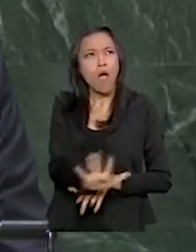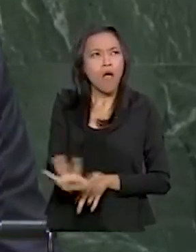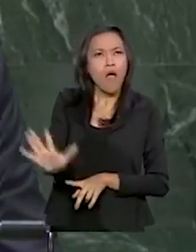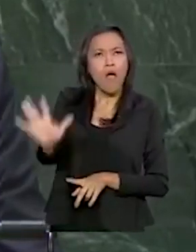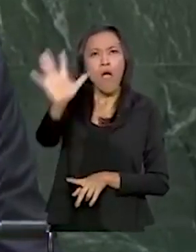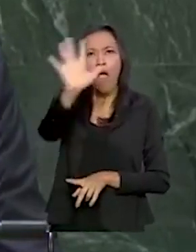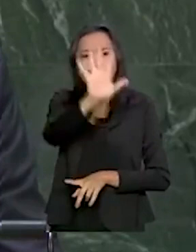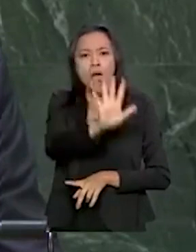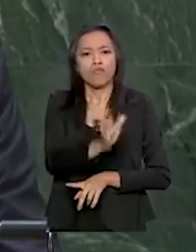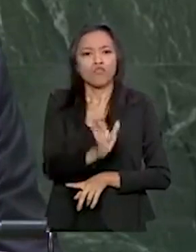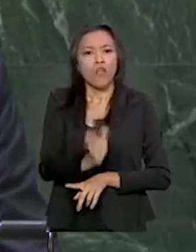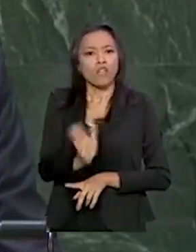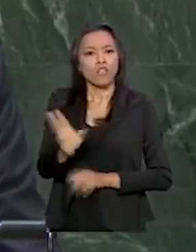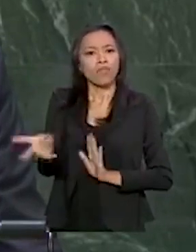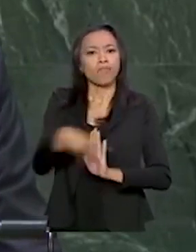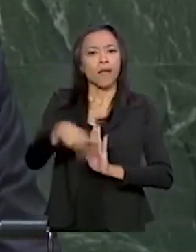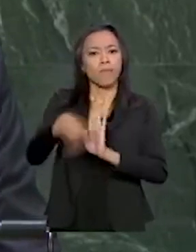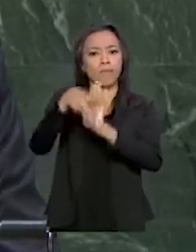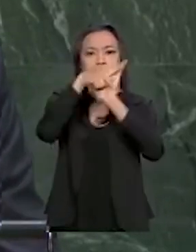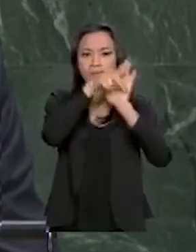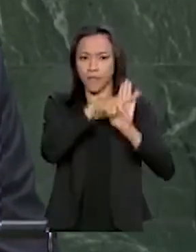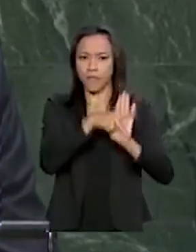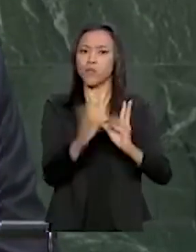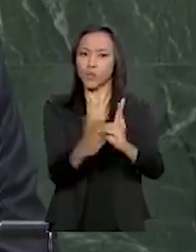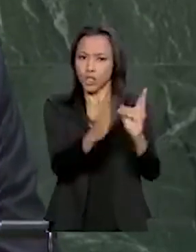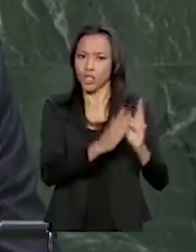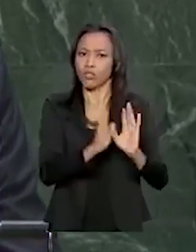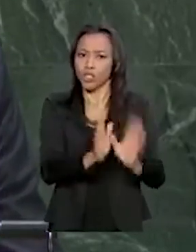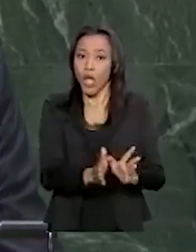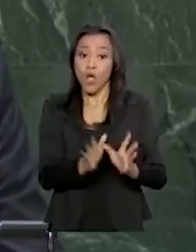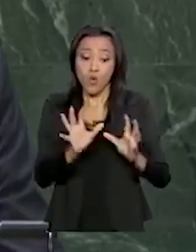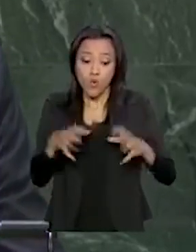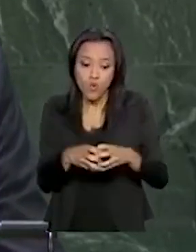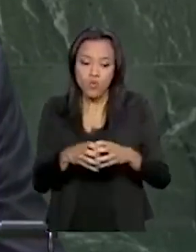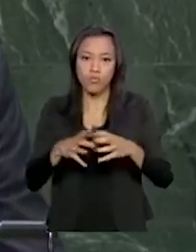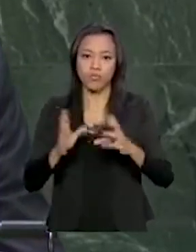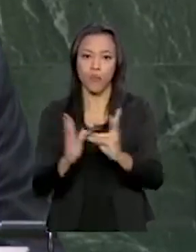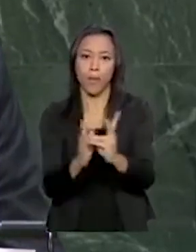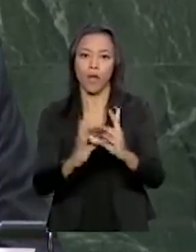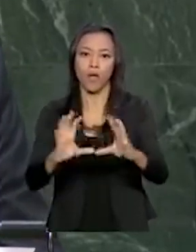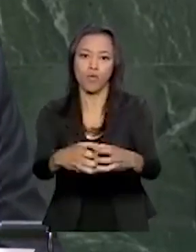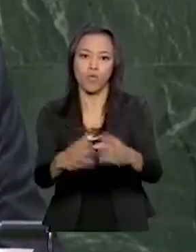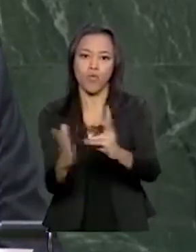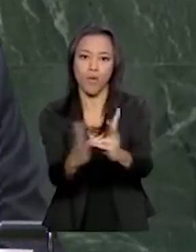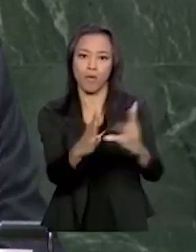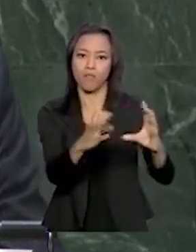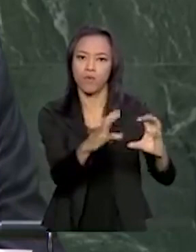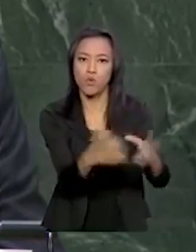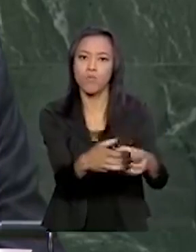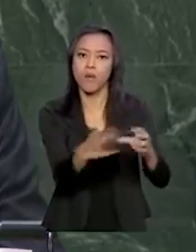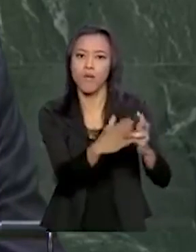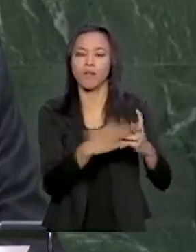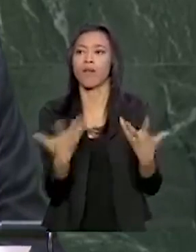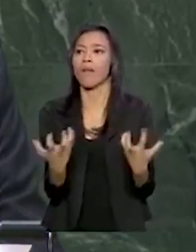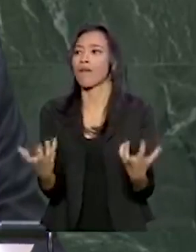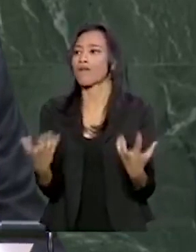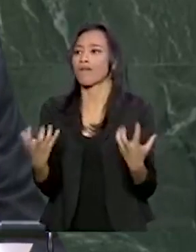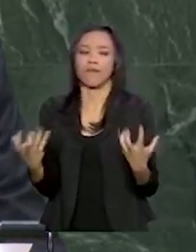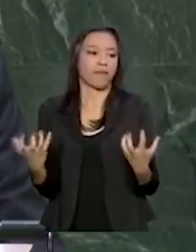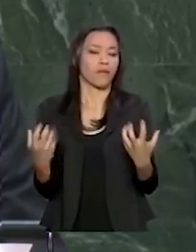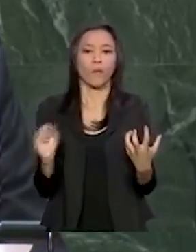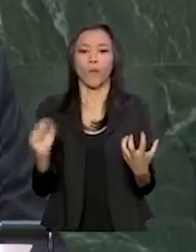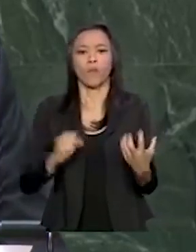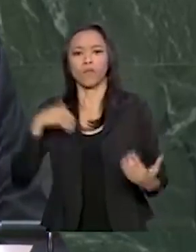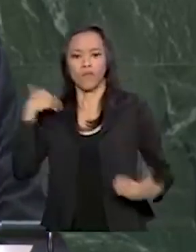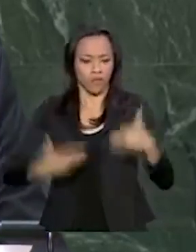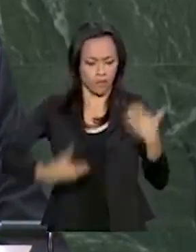regularizado como terras indígenas e muitas comunidades estão sedentas para que o desenvolvimento dessa parte do Brasil